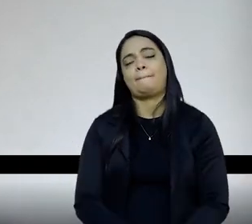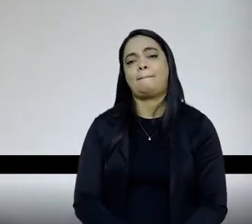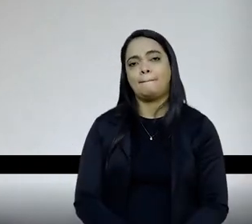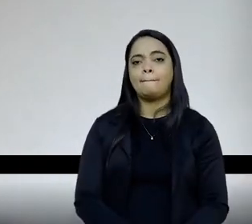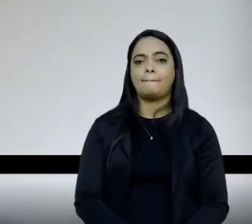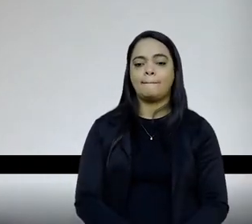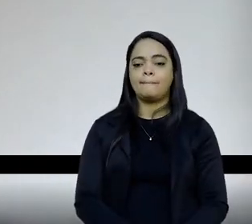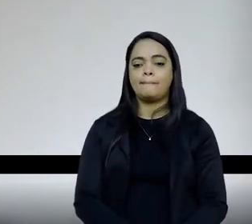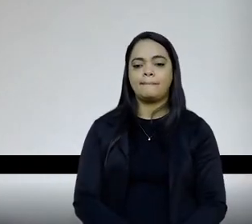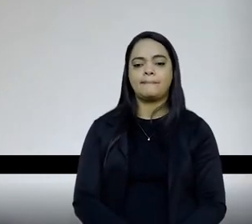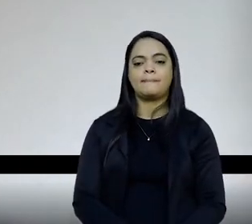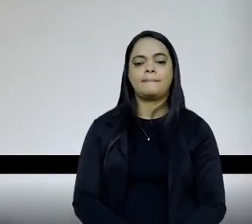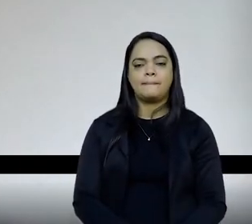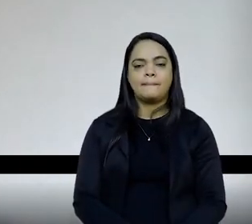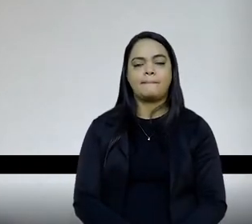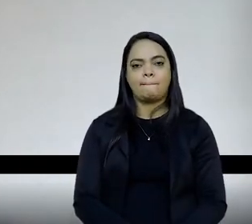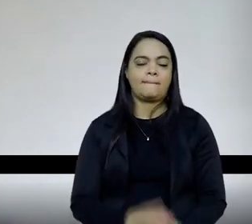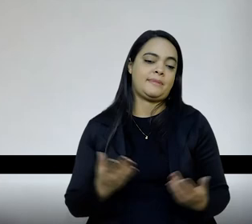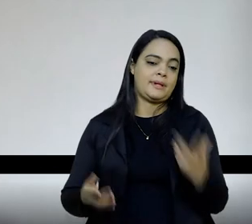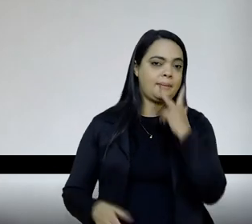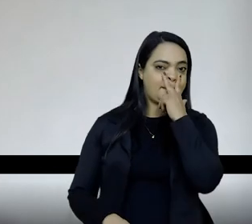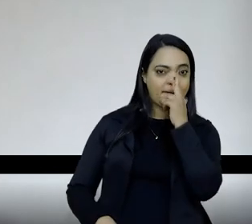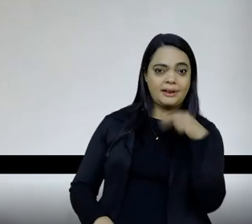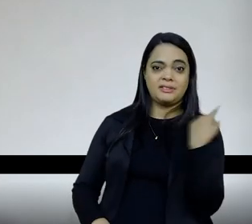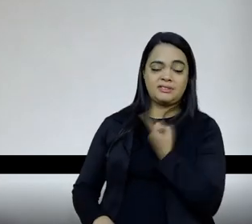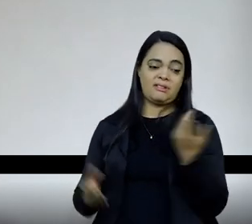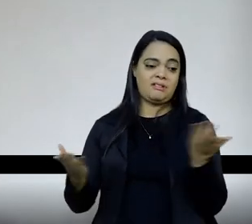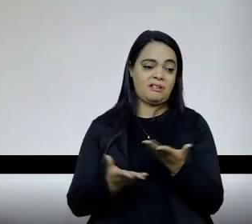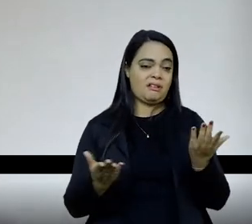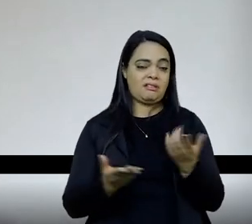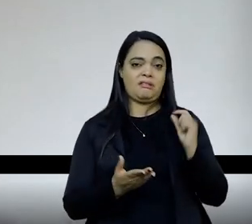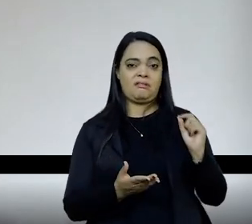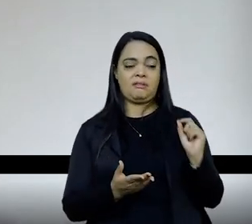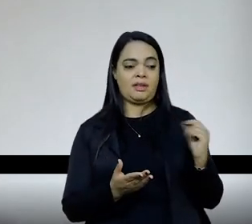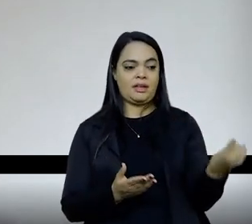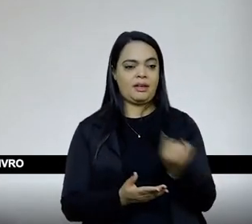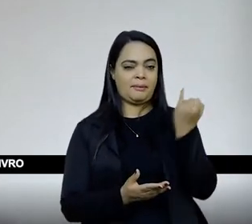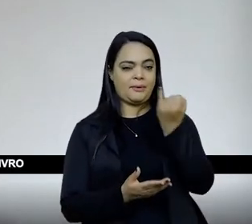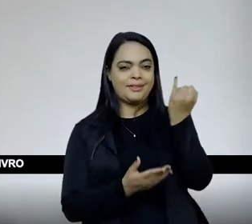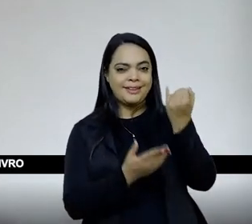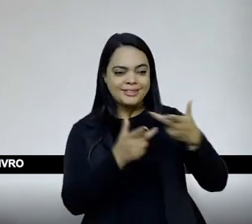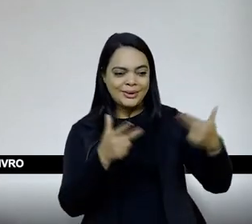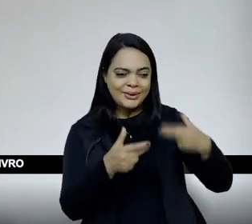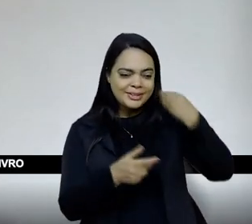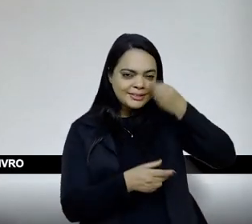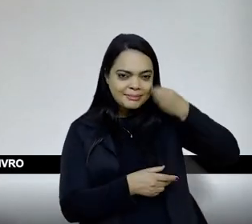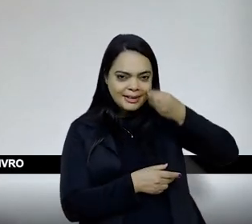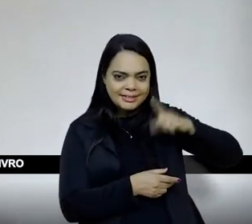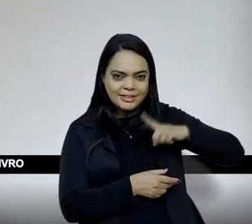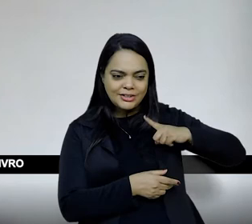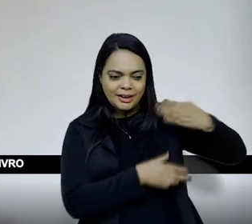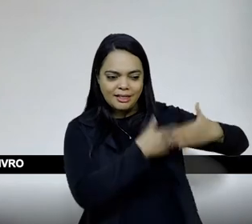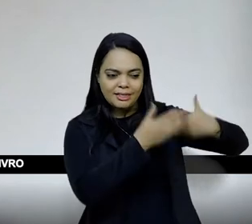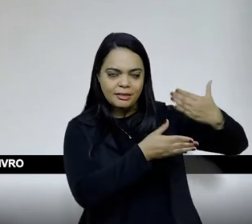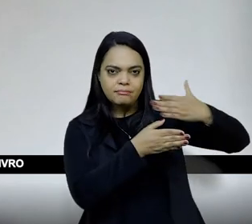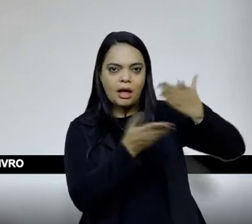e a gente tende a suprimir esses aspectos importantes dessa experiência que a gente vinha construindo nos